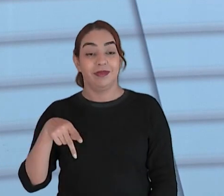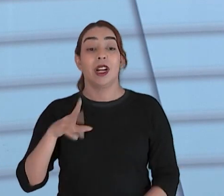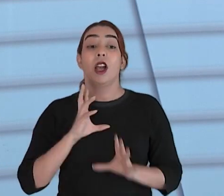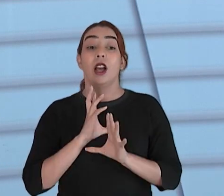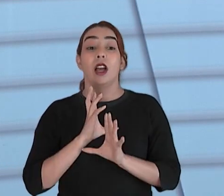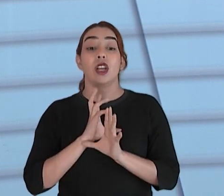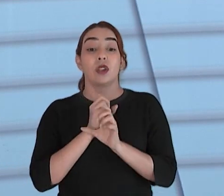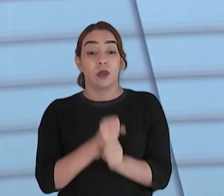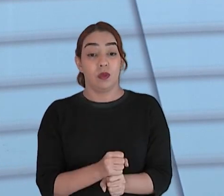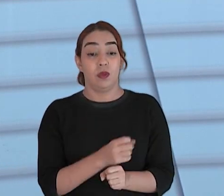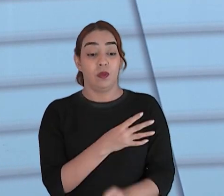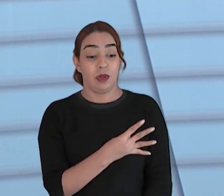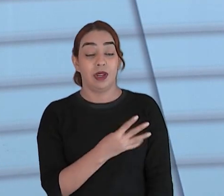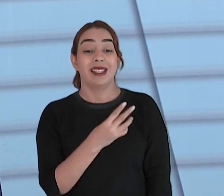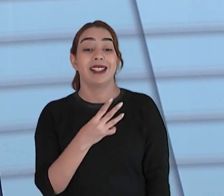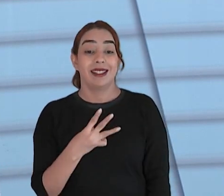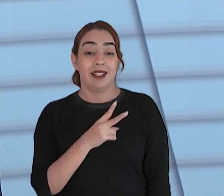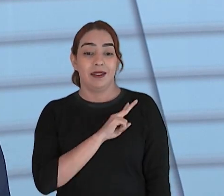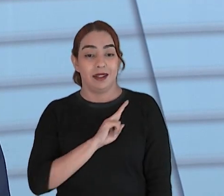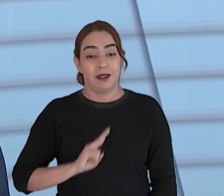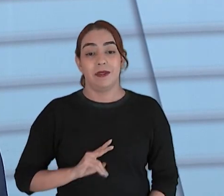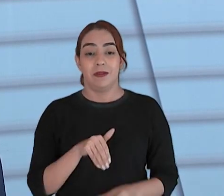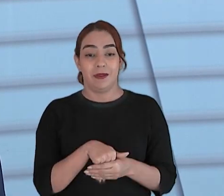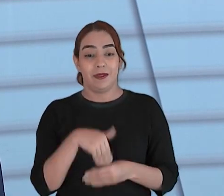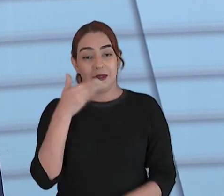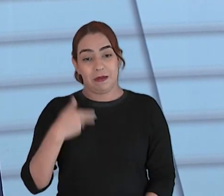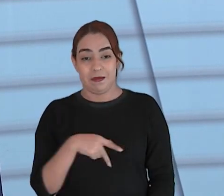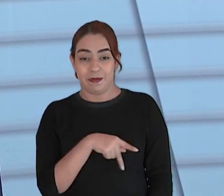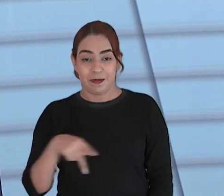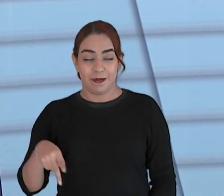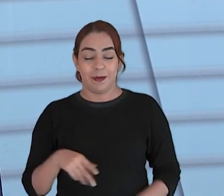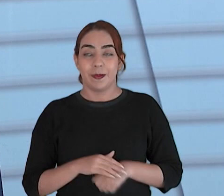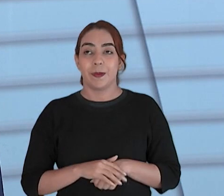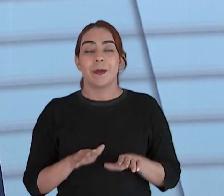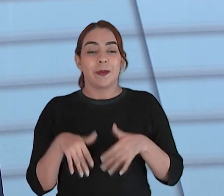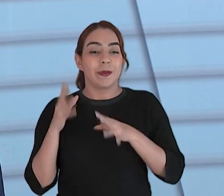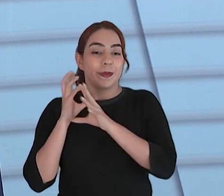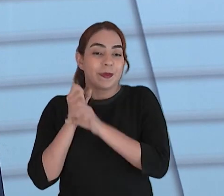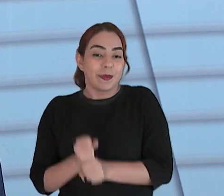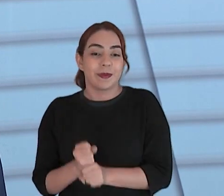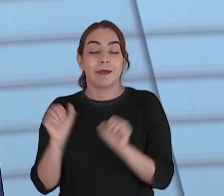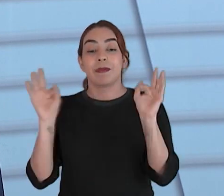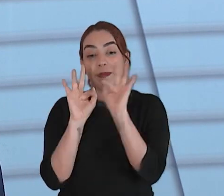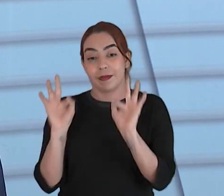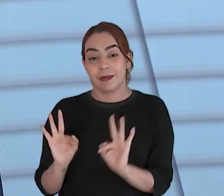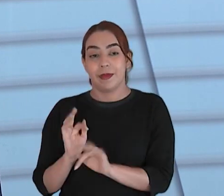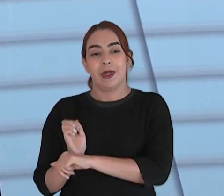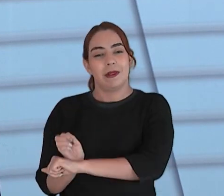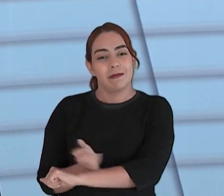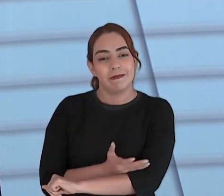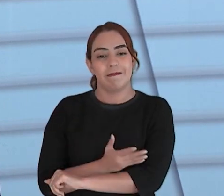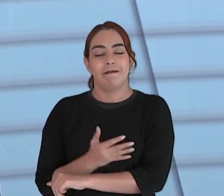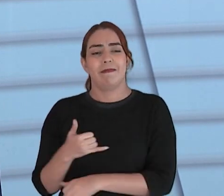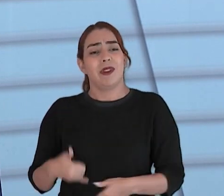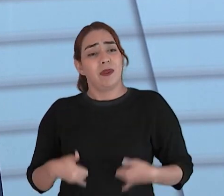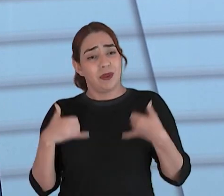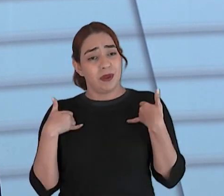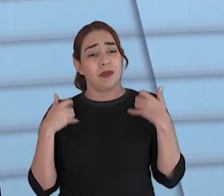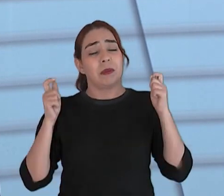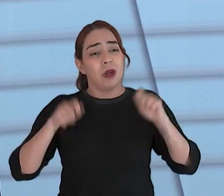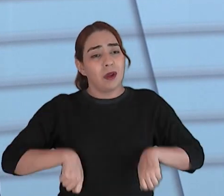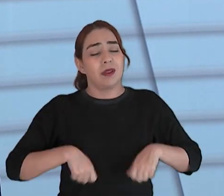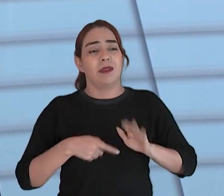unanimidade. ... pelos 43 pares. Então, é uma história que eu fico muito feliz em poder contar, compartilhar com todos os